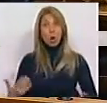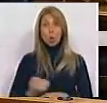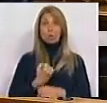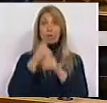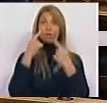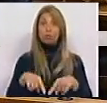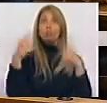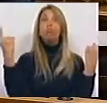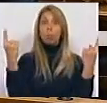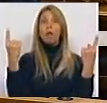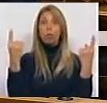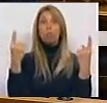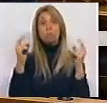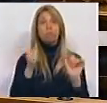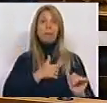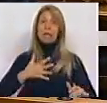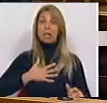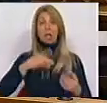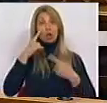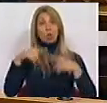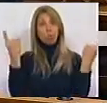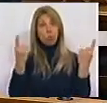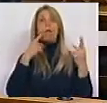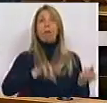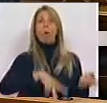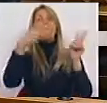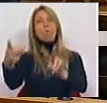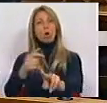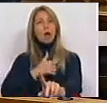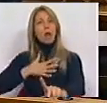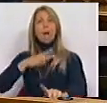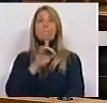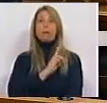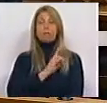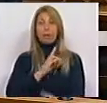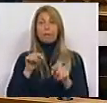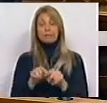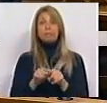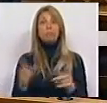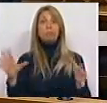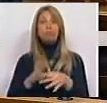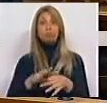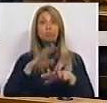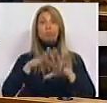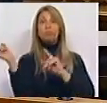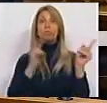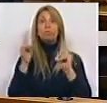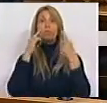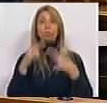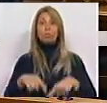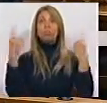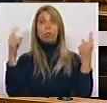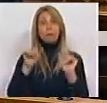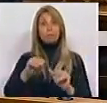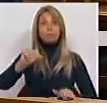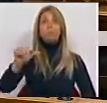por entidades públicas para entidades privadas. Neste caso, relativamente a transportes públicos, nomeadamente em